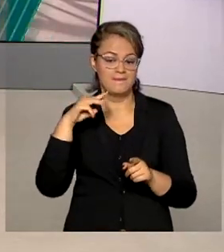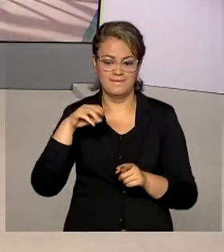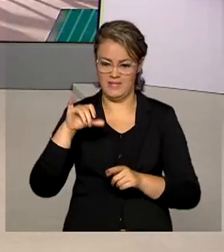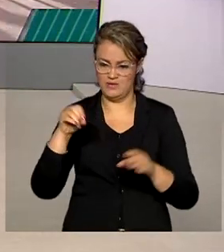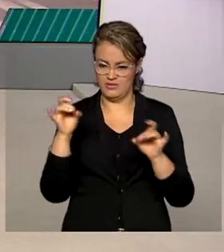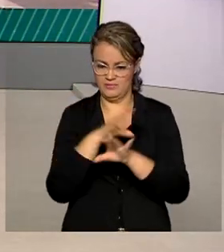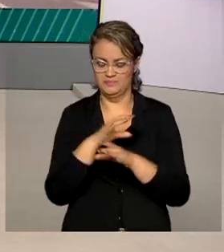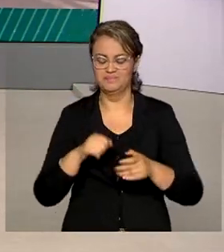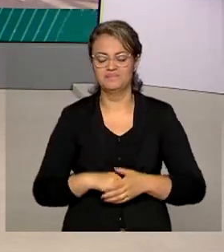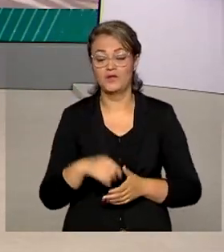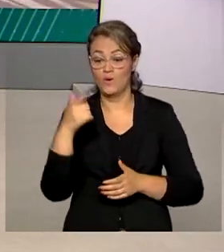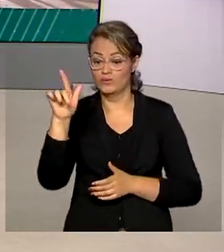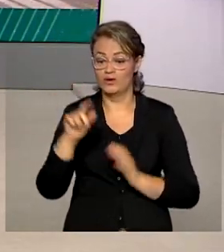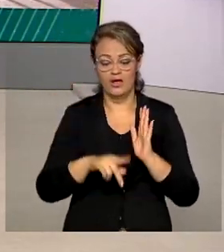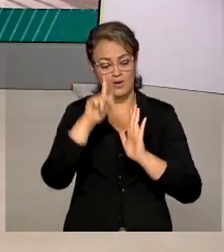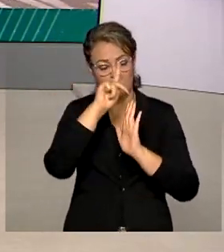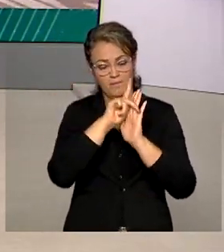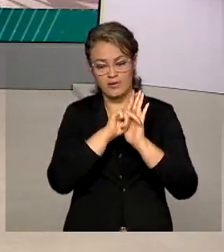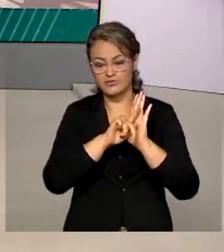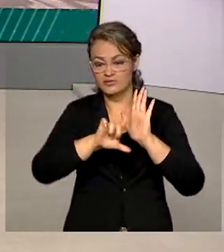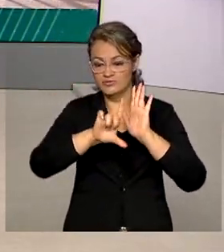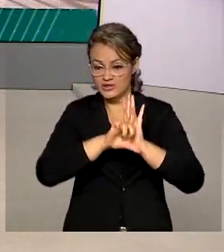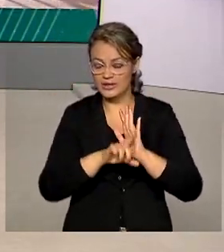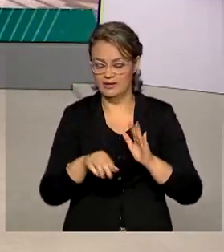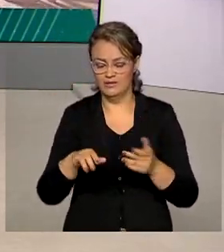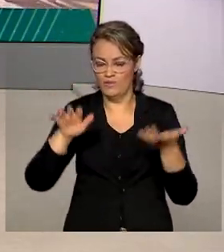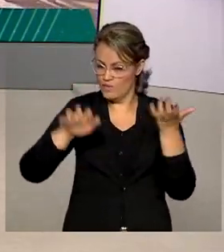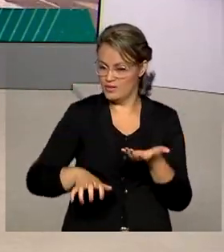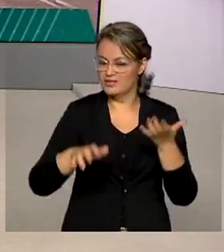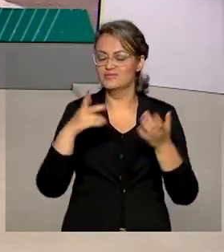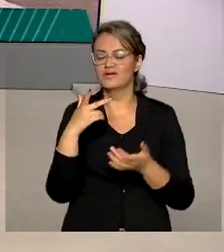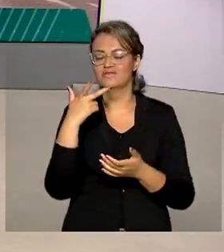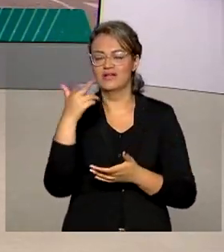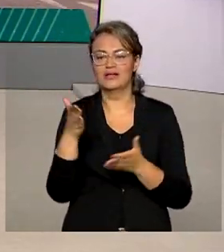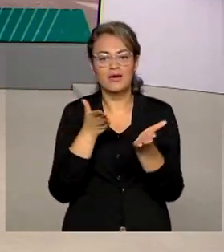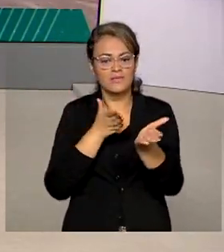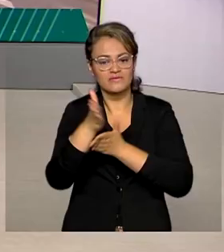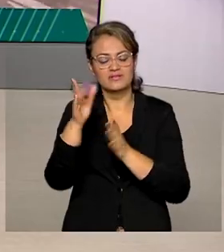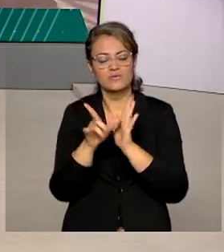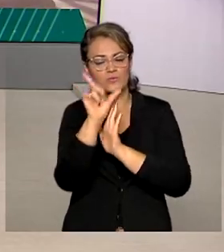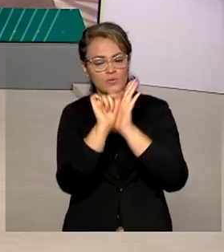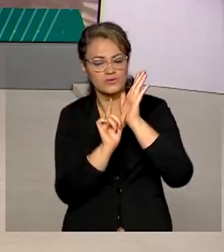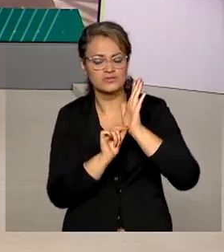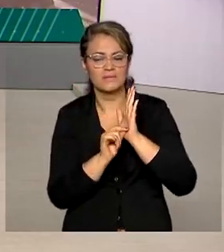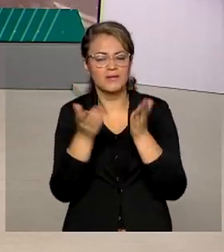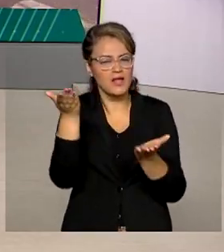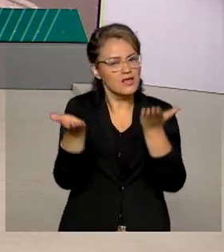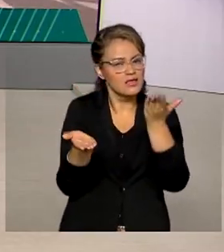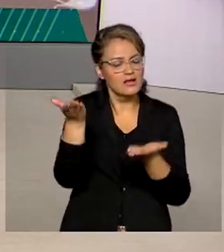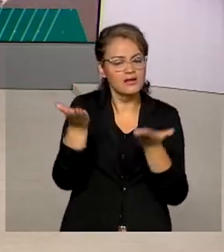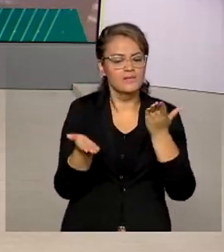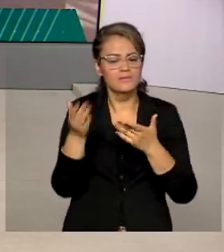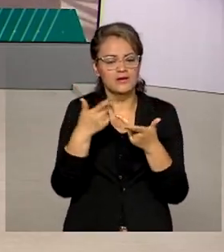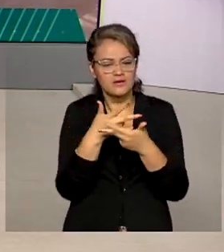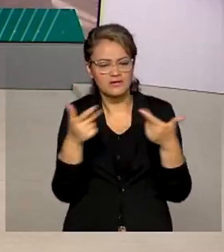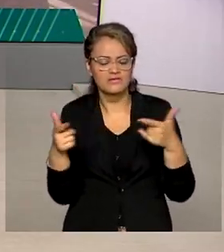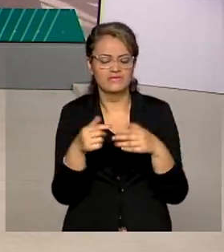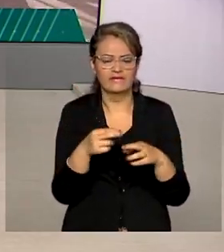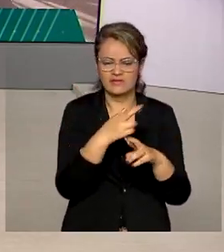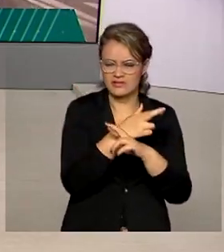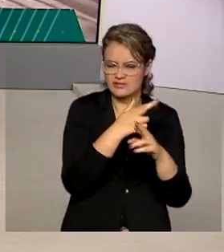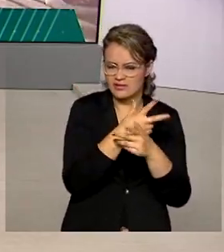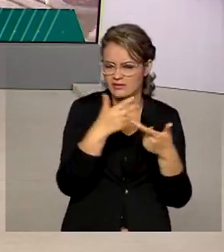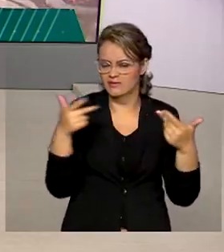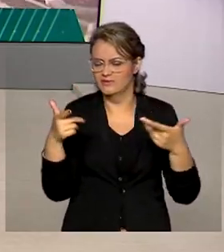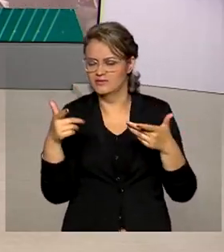E um projeto de lei aprovado nesta semana pelo Congresso abriu espaço para a sanção do orçamento equilibrando as receitas e despesas